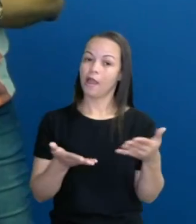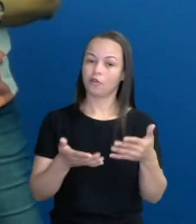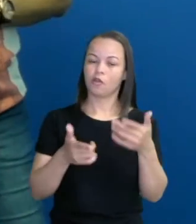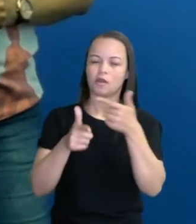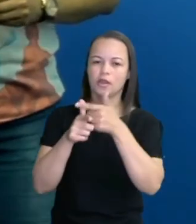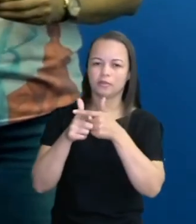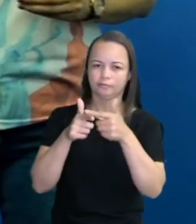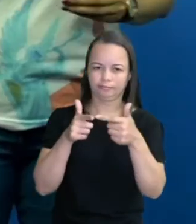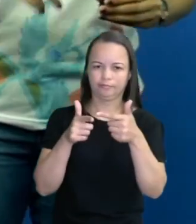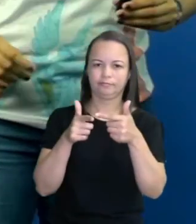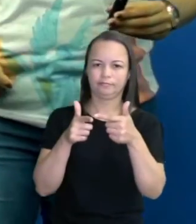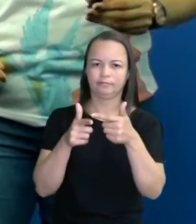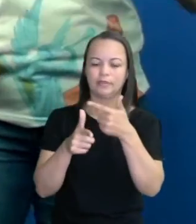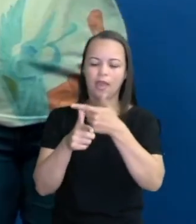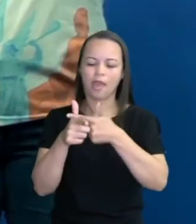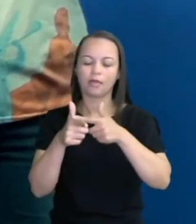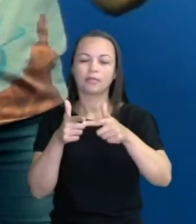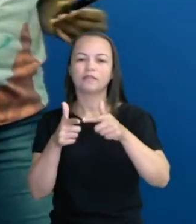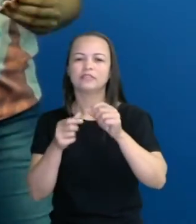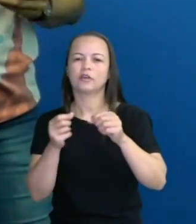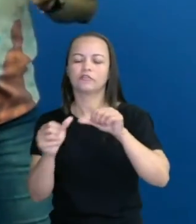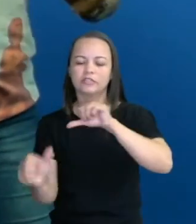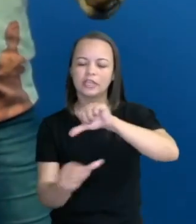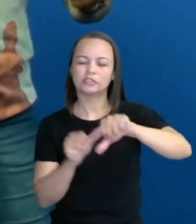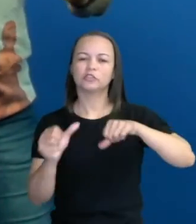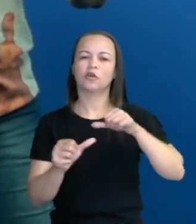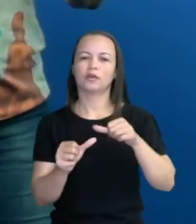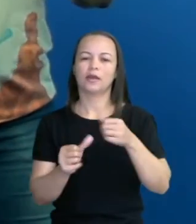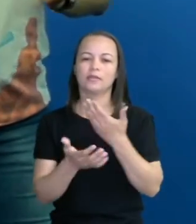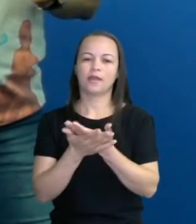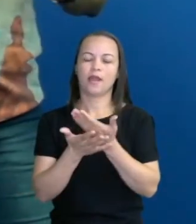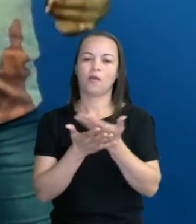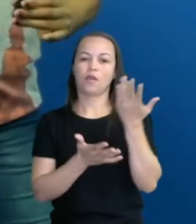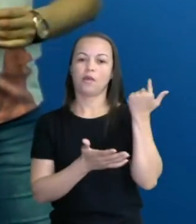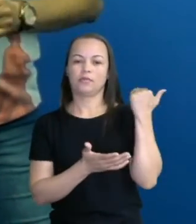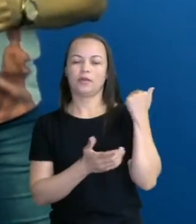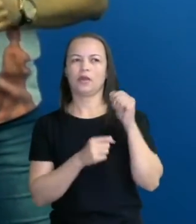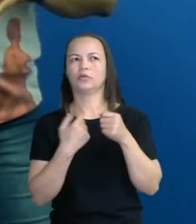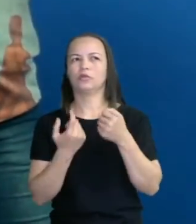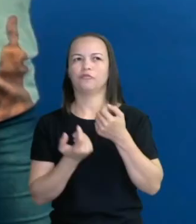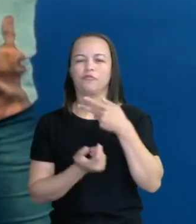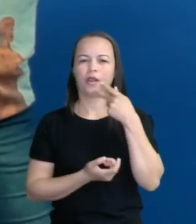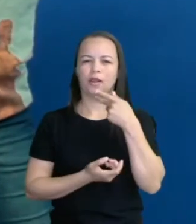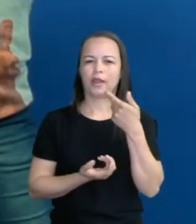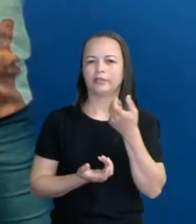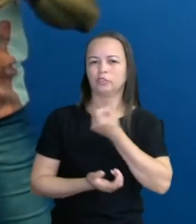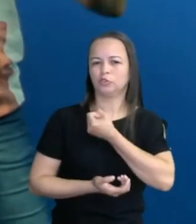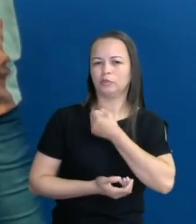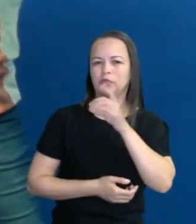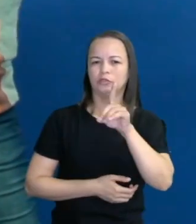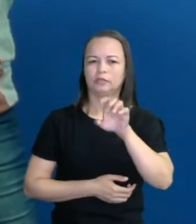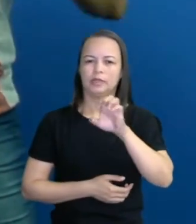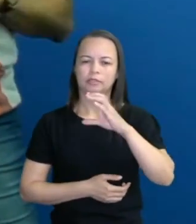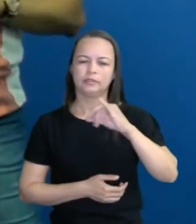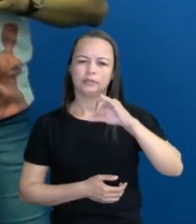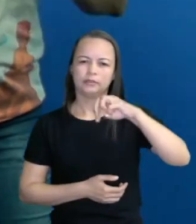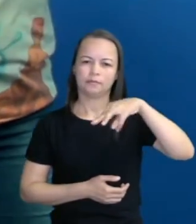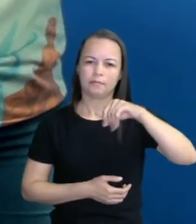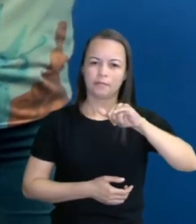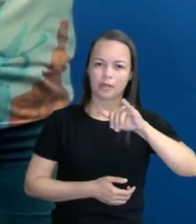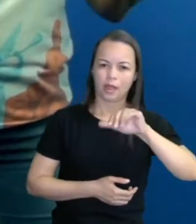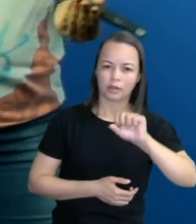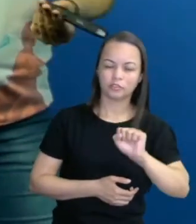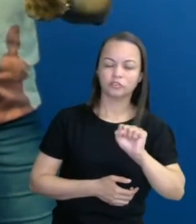divisão, que aí foi a troca que eu fiz na aula anterior, né? Que eu falei de números decimais lá, no lugar de números